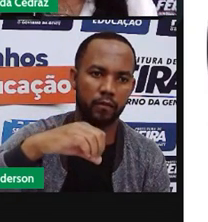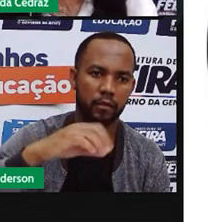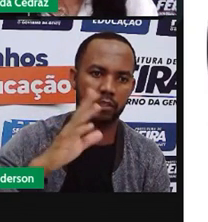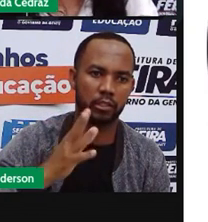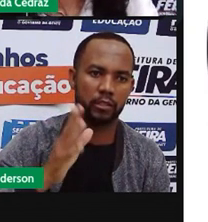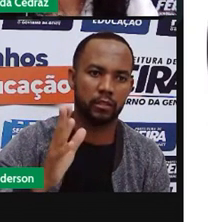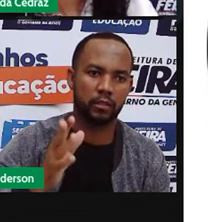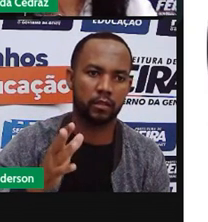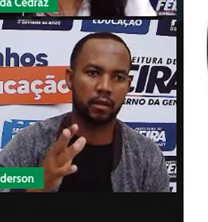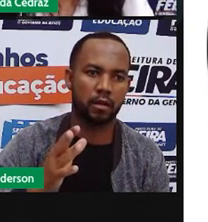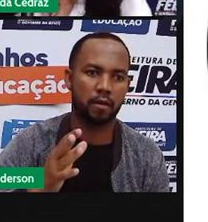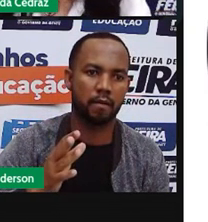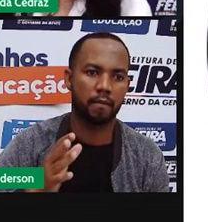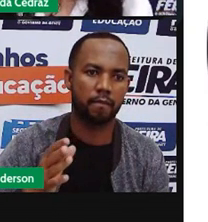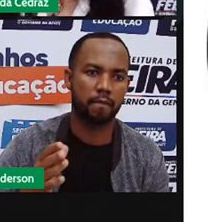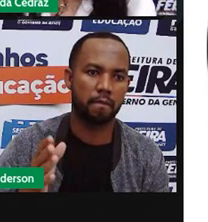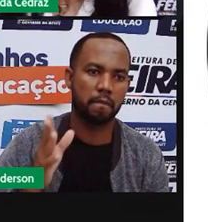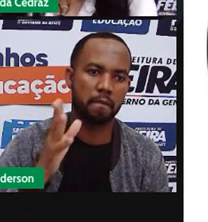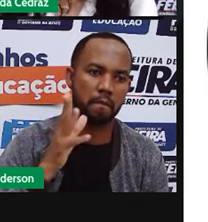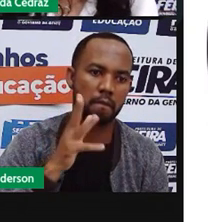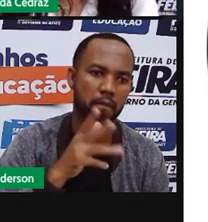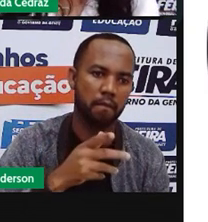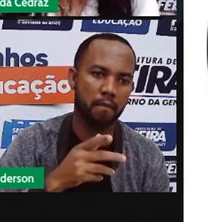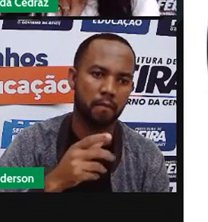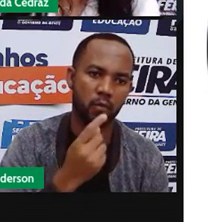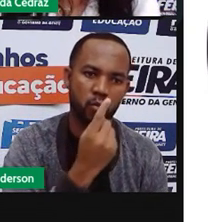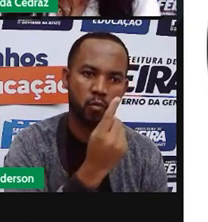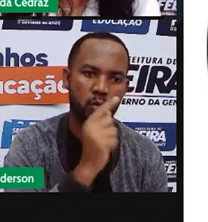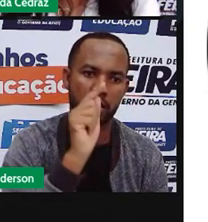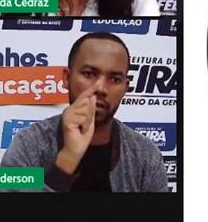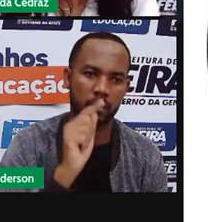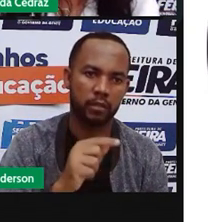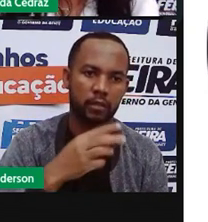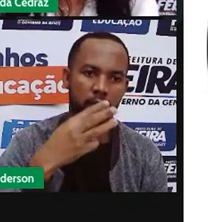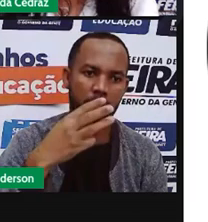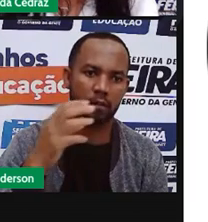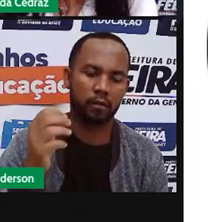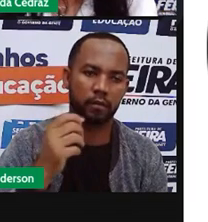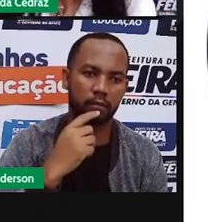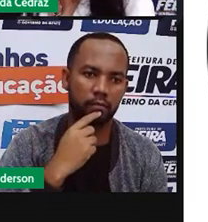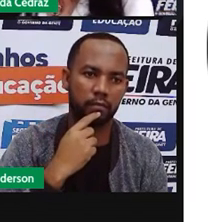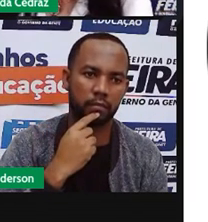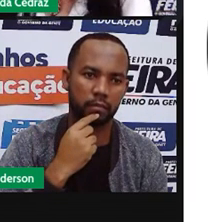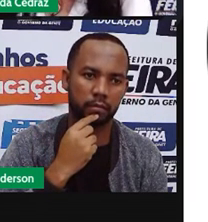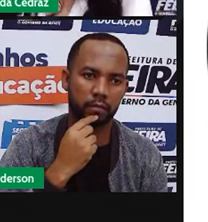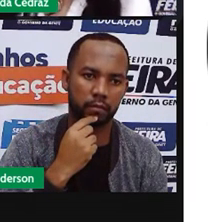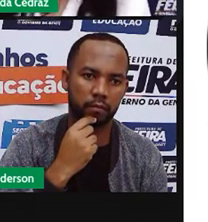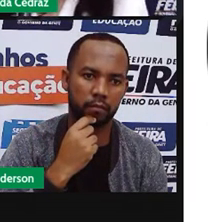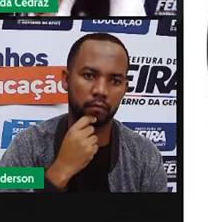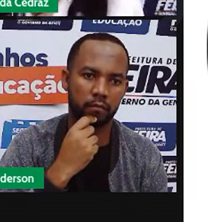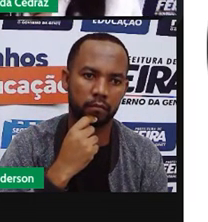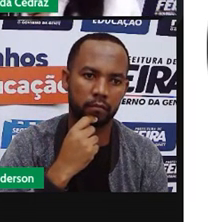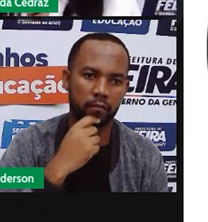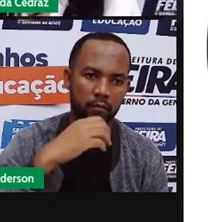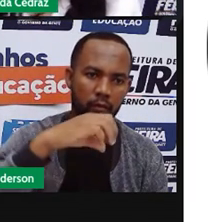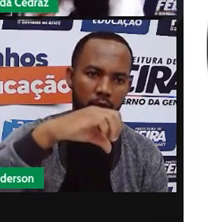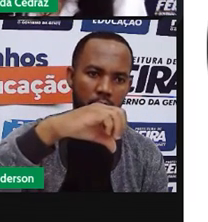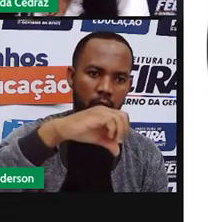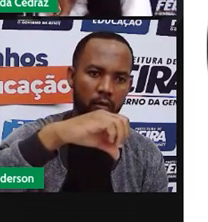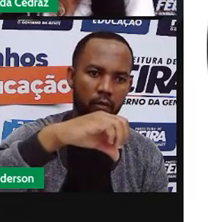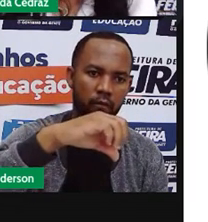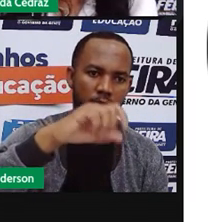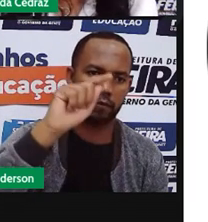hora e trinta minutos falta mais uma observação do Arthur nove e